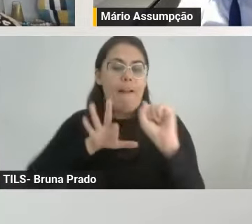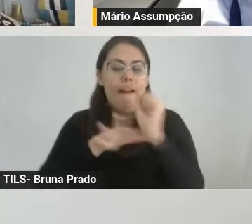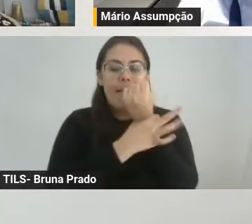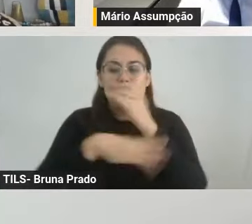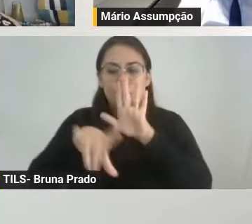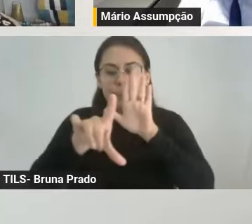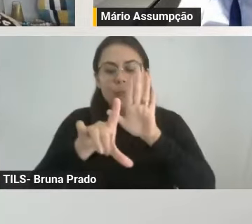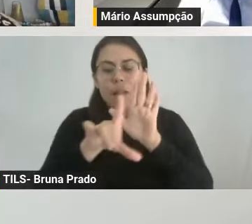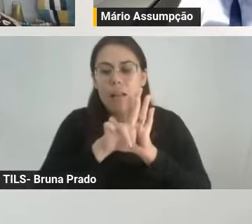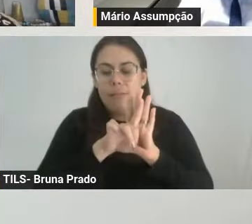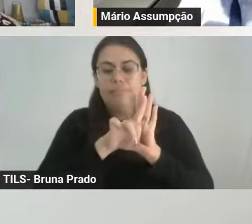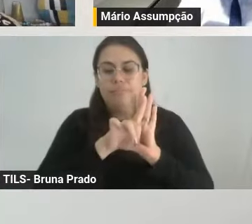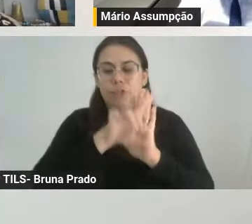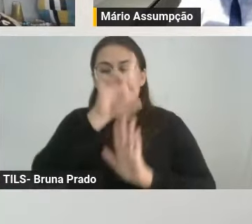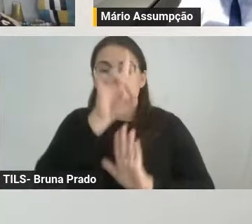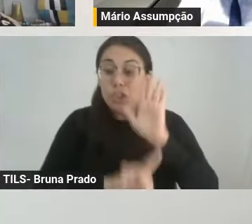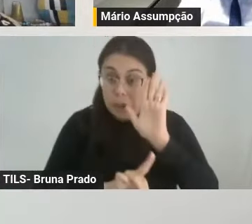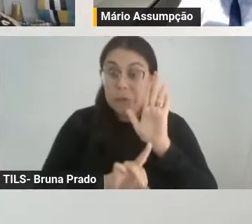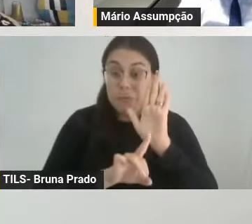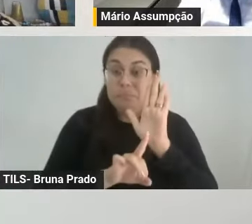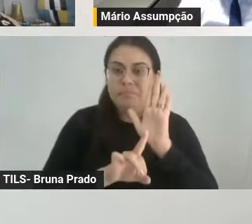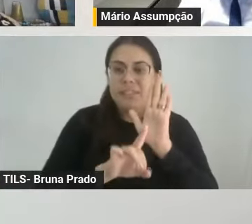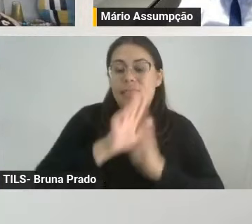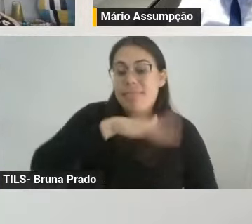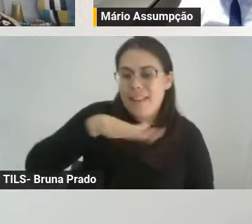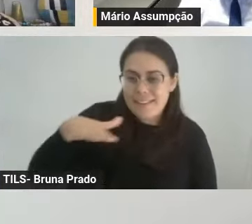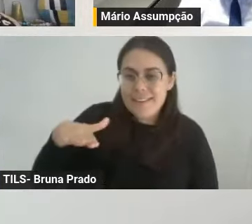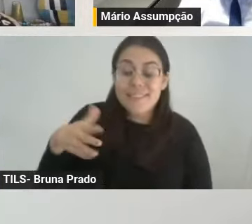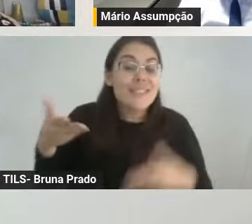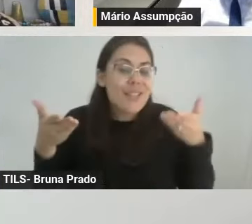para nós, da criança, não é? E agora,